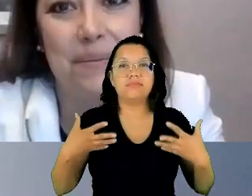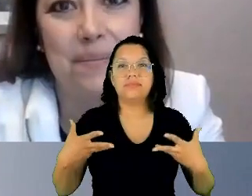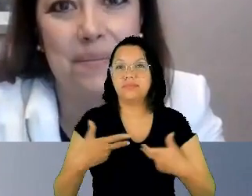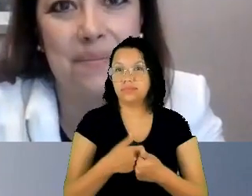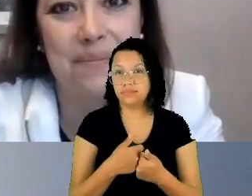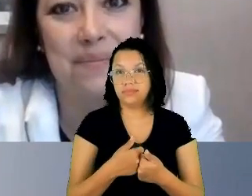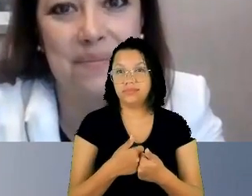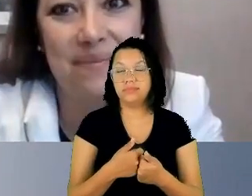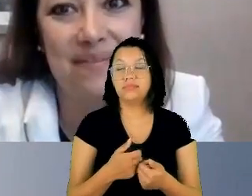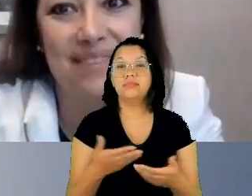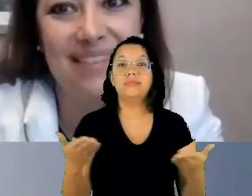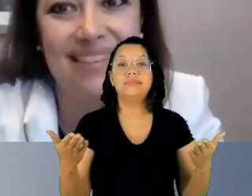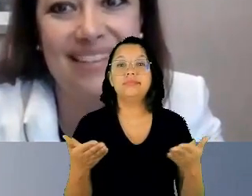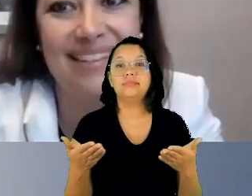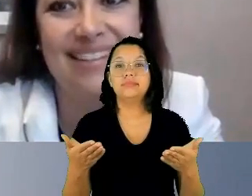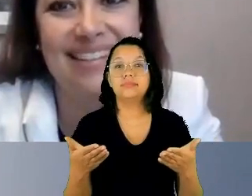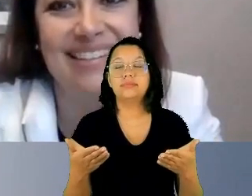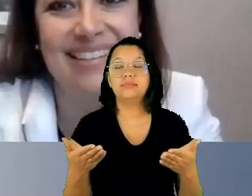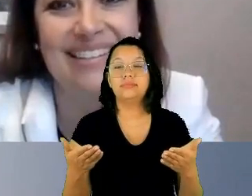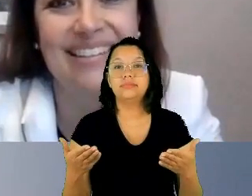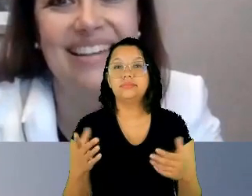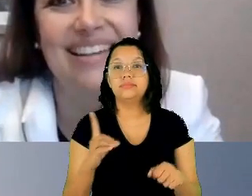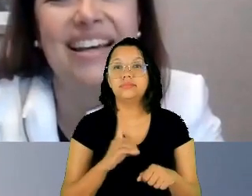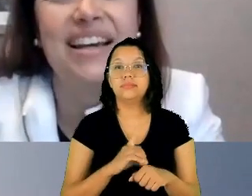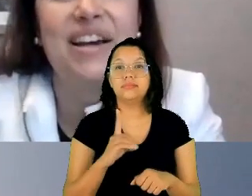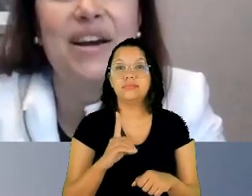doutora Tani Bustia. Por favor, doutora.